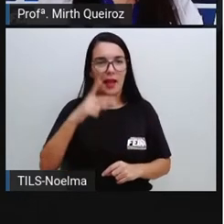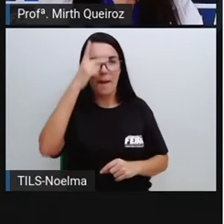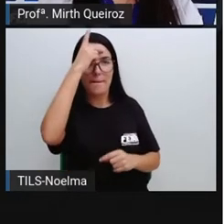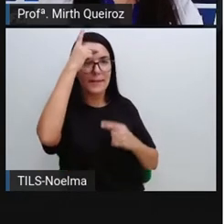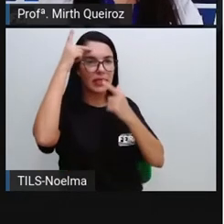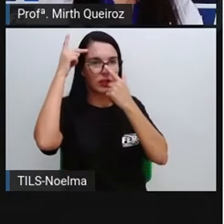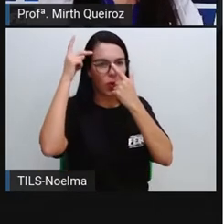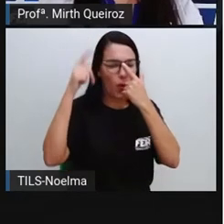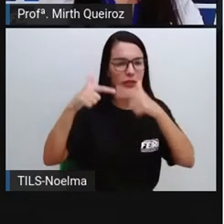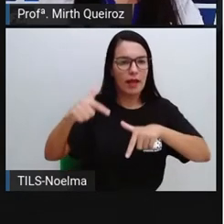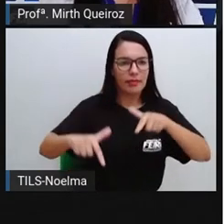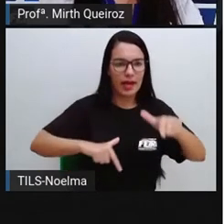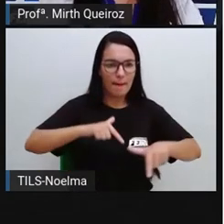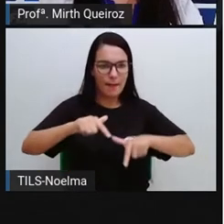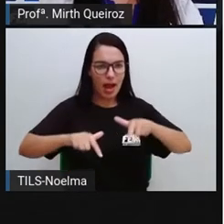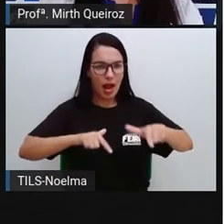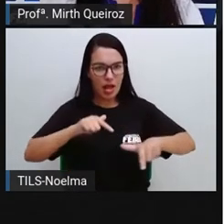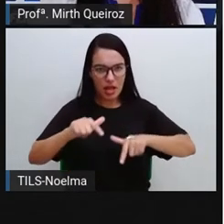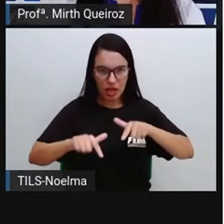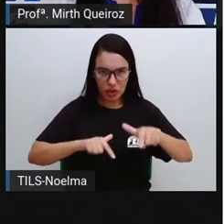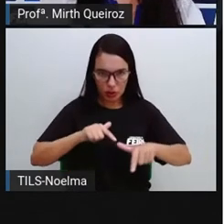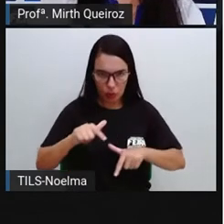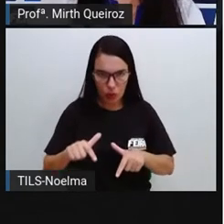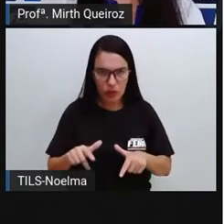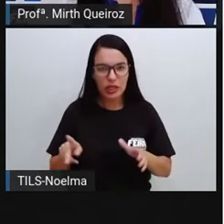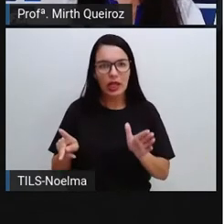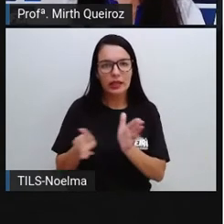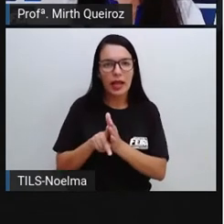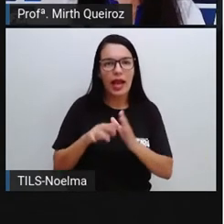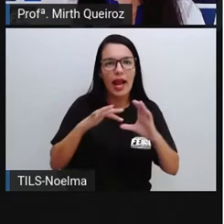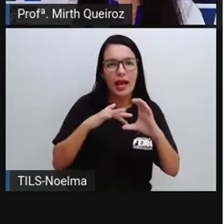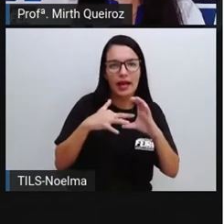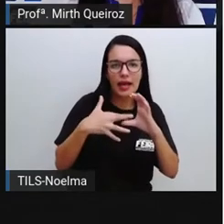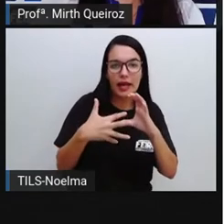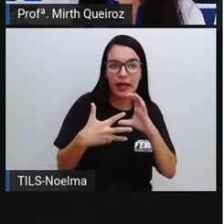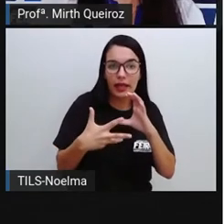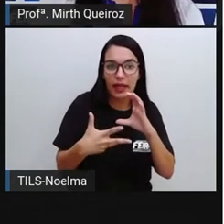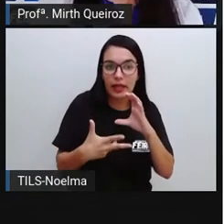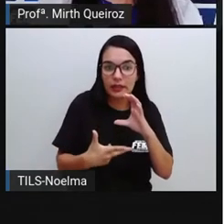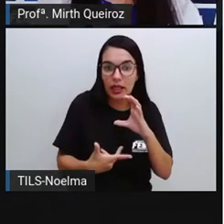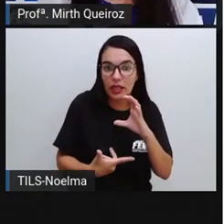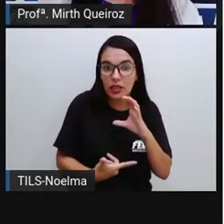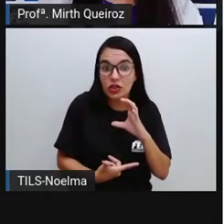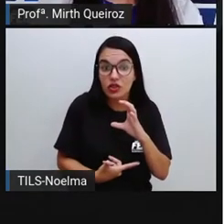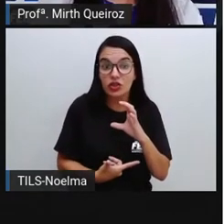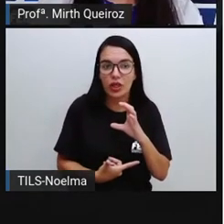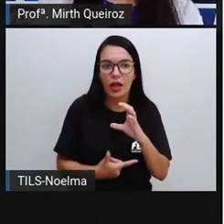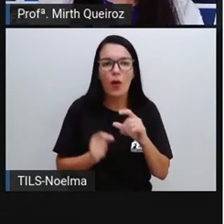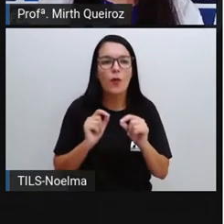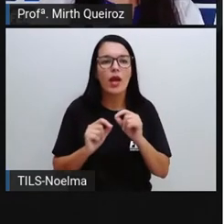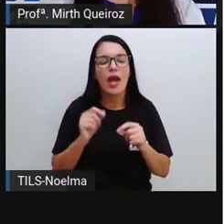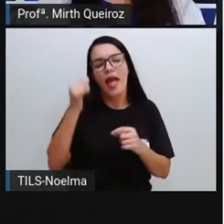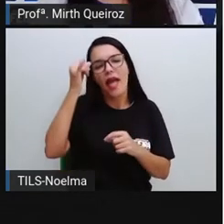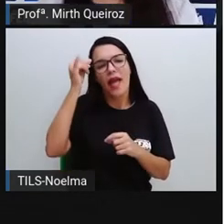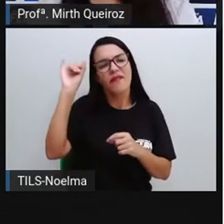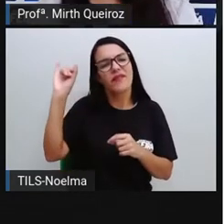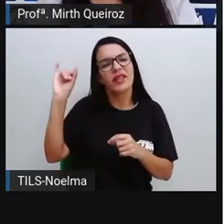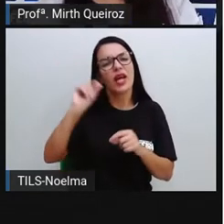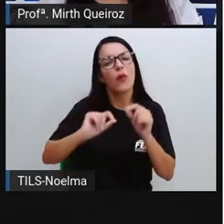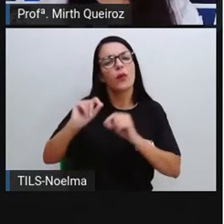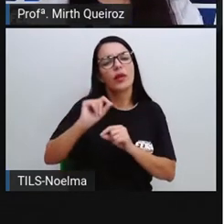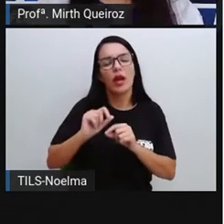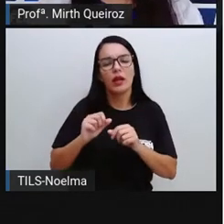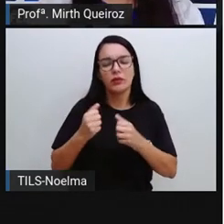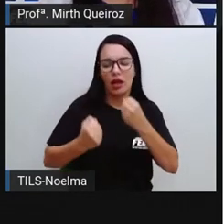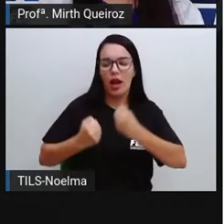trabalhadores, né? E um número reduzido também de máquinas e equipamentos, né? Que é o chamado aí, por exemplo, a